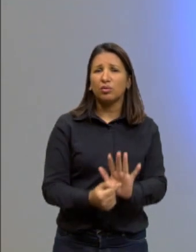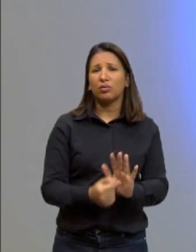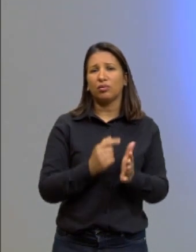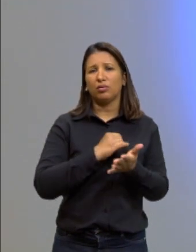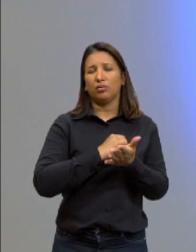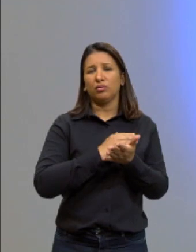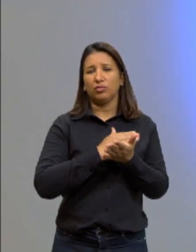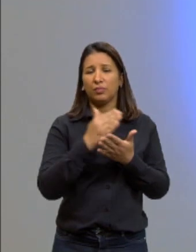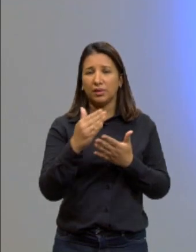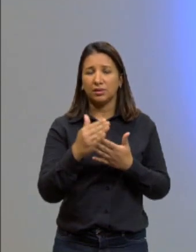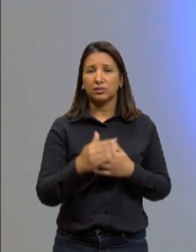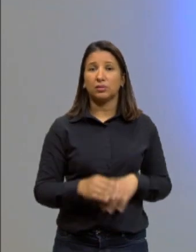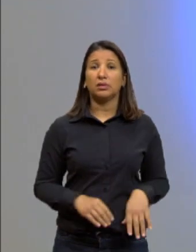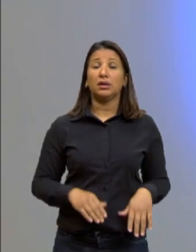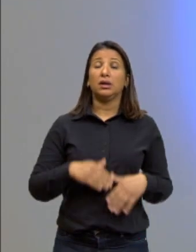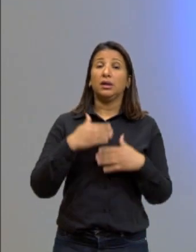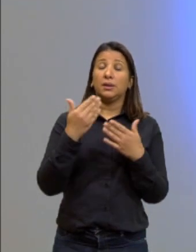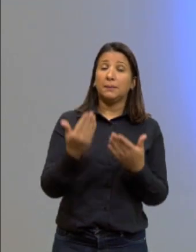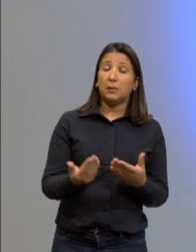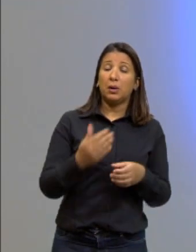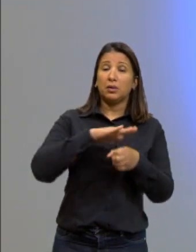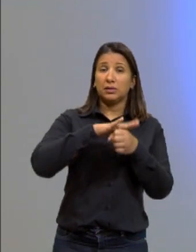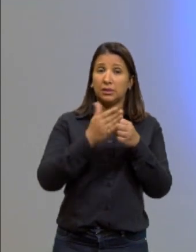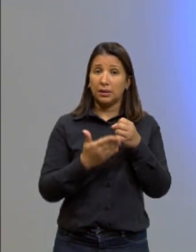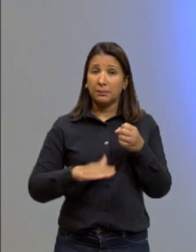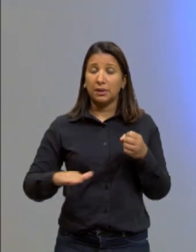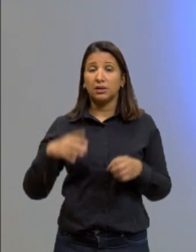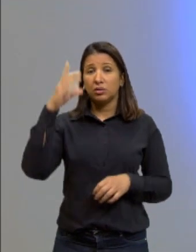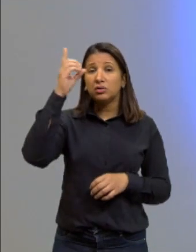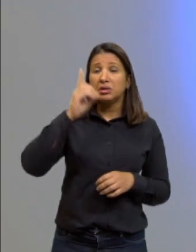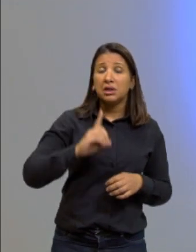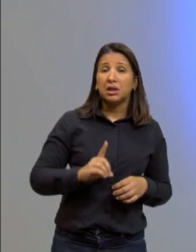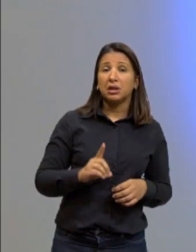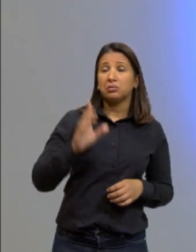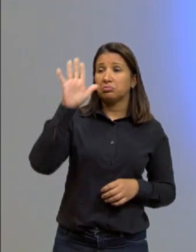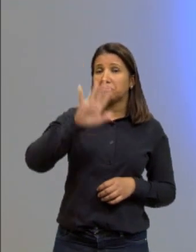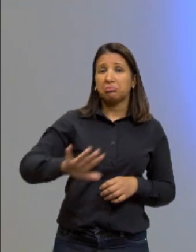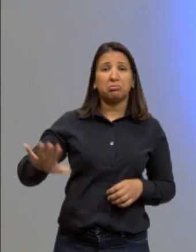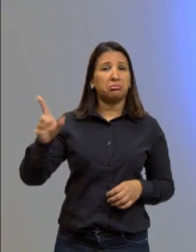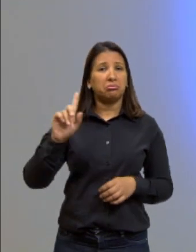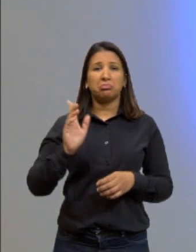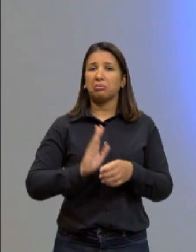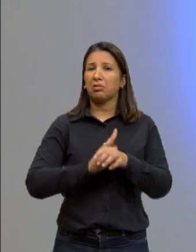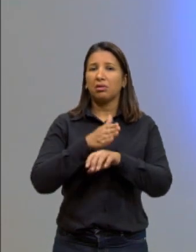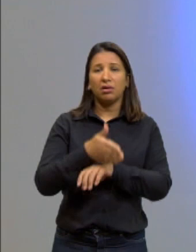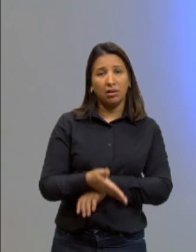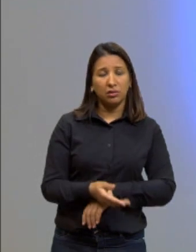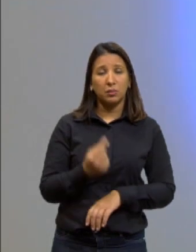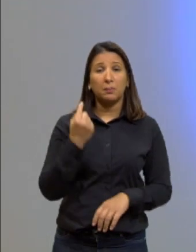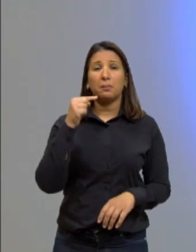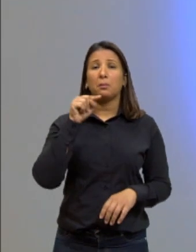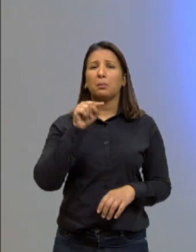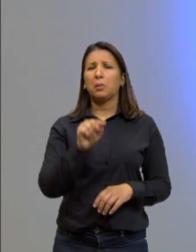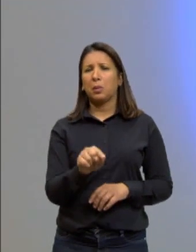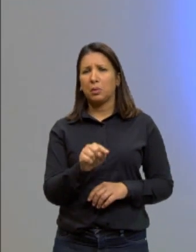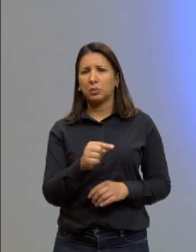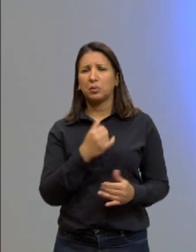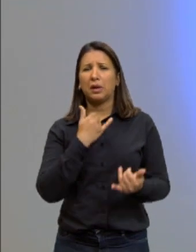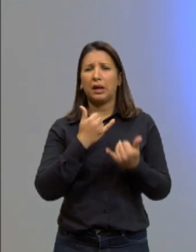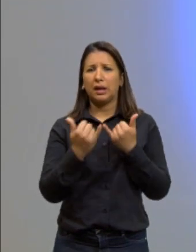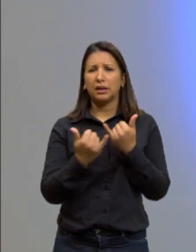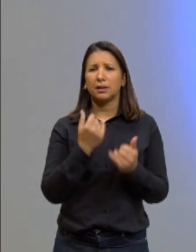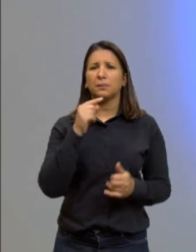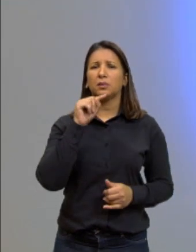embora o saneamento seja um direito, nem todos têm acesso, ponto. Há exemplo